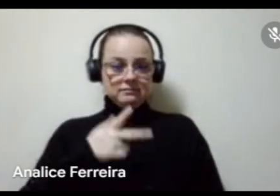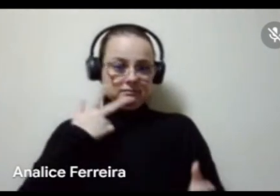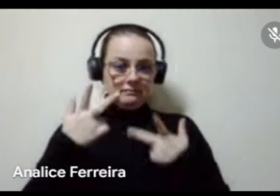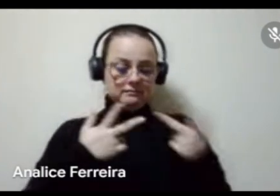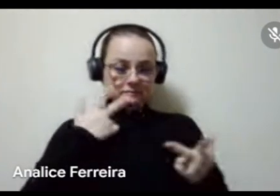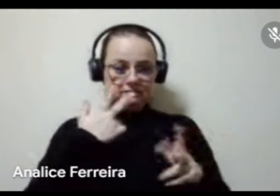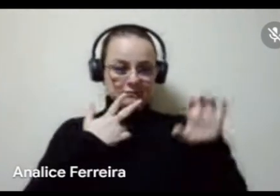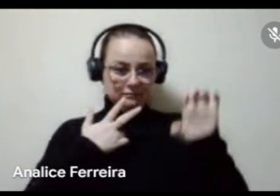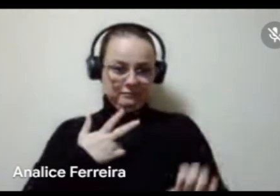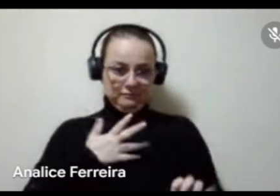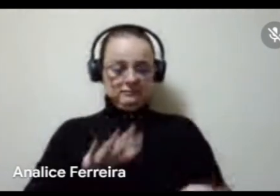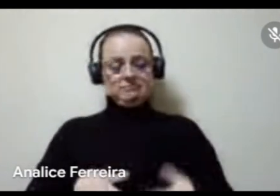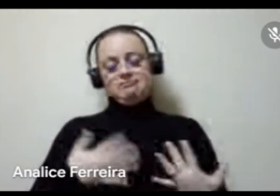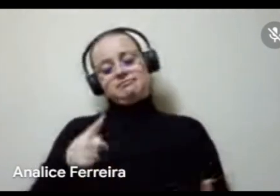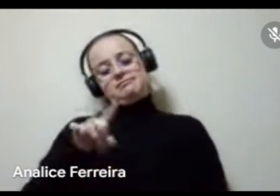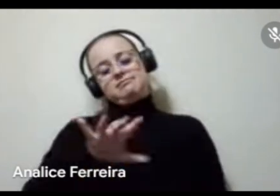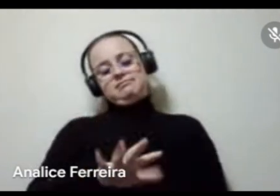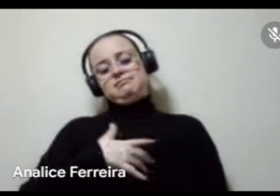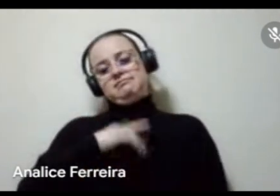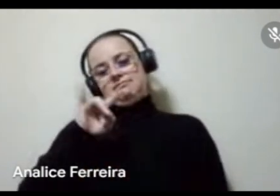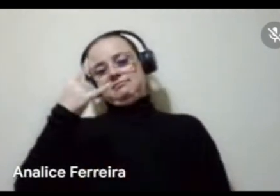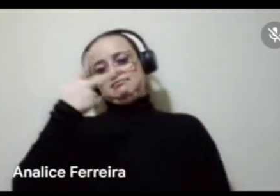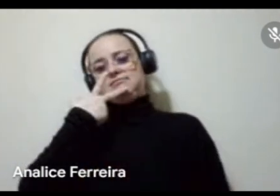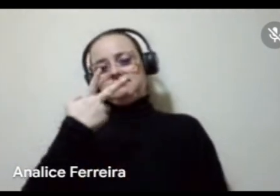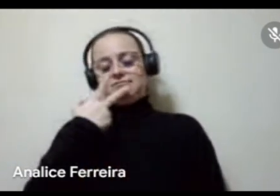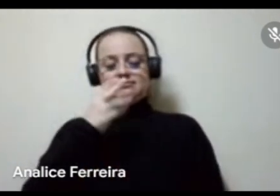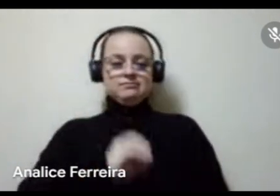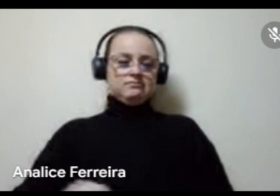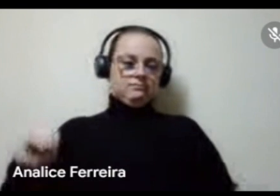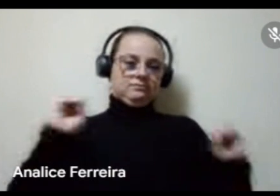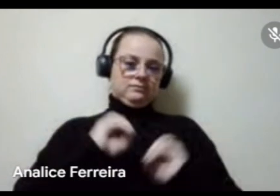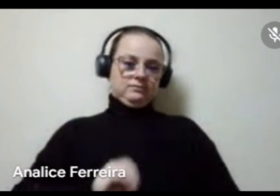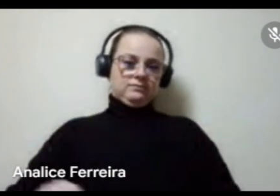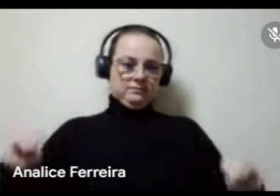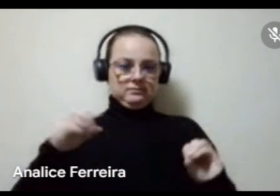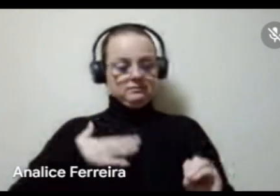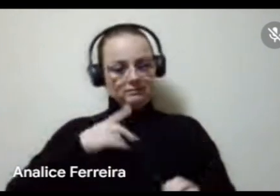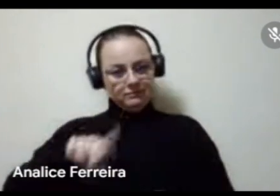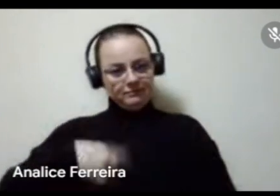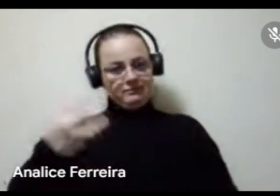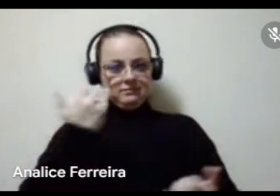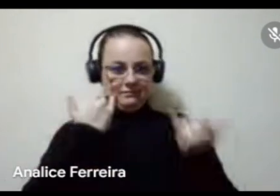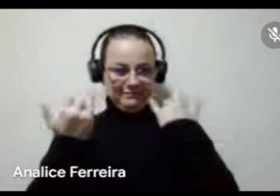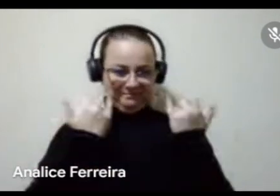né? Então, é isso, essa é a minha última contribuição, gente, valeu, estou aí nas próximas escutas.